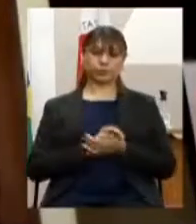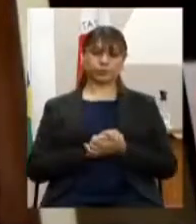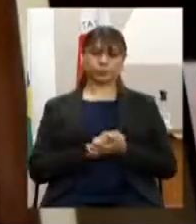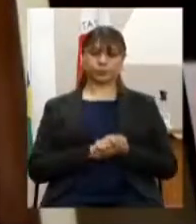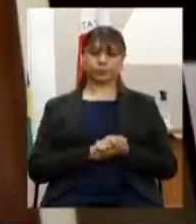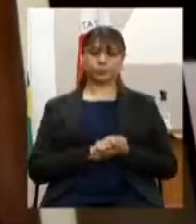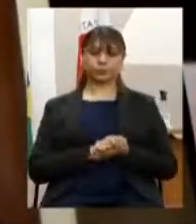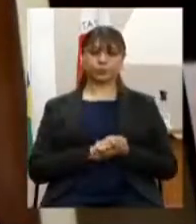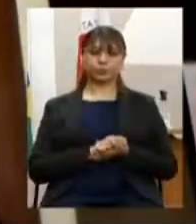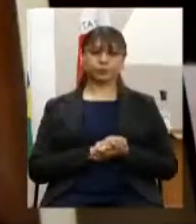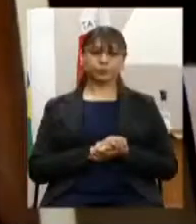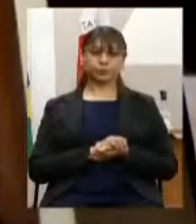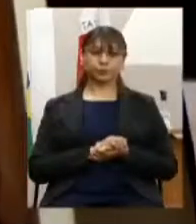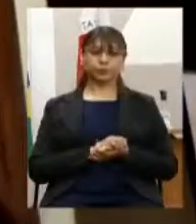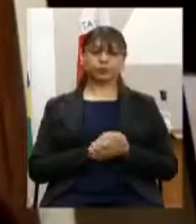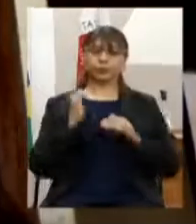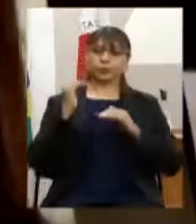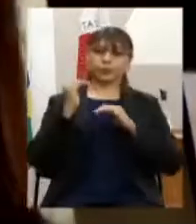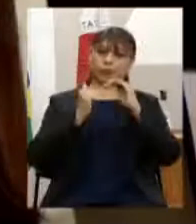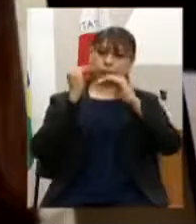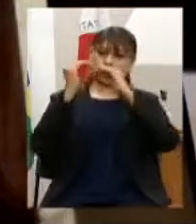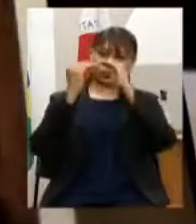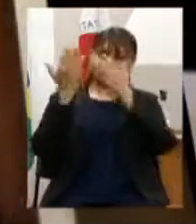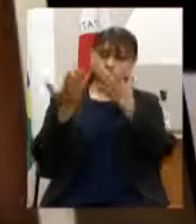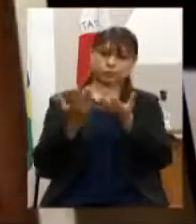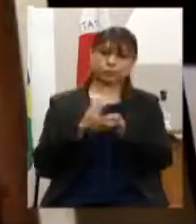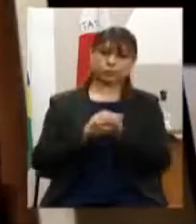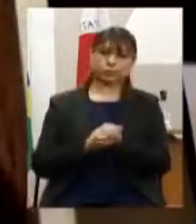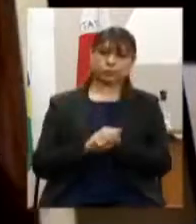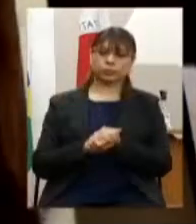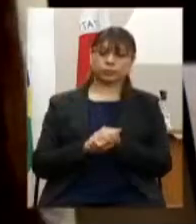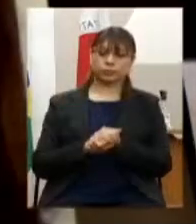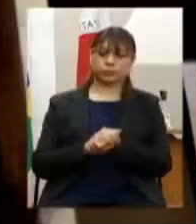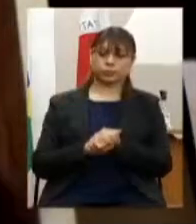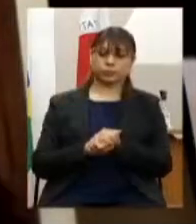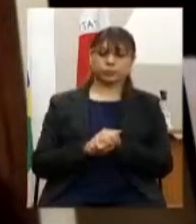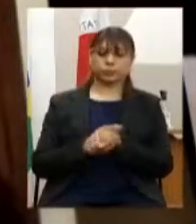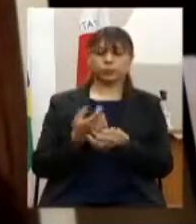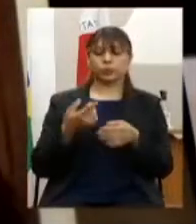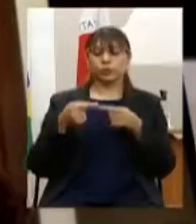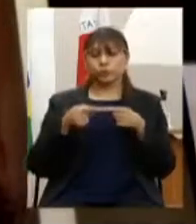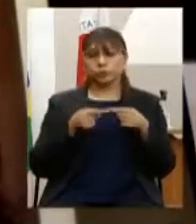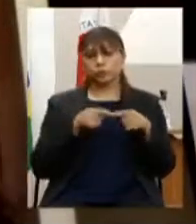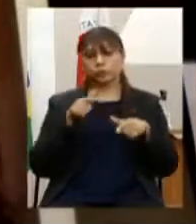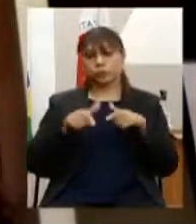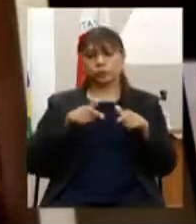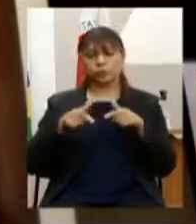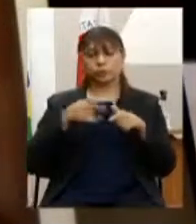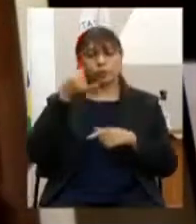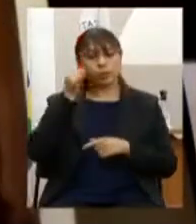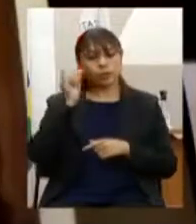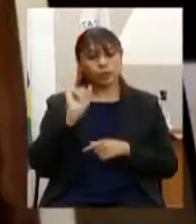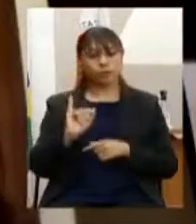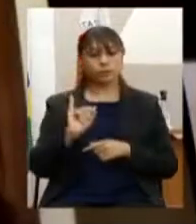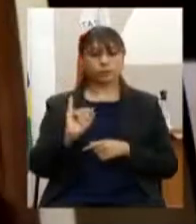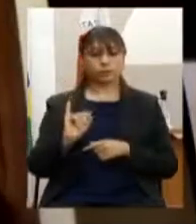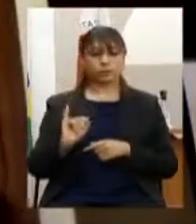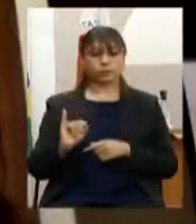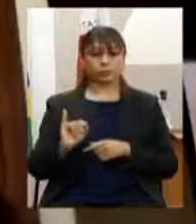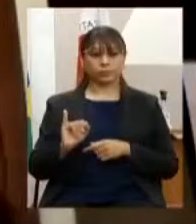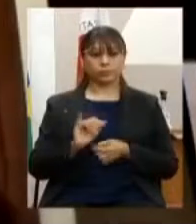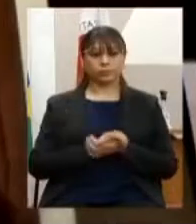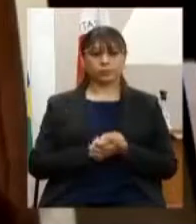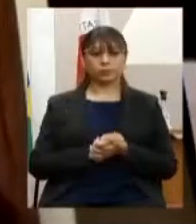para desenvolvimento de atividades de prevenção e efetiva diminuição de todas as formas de